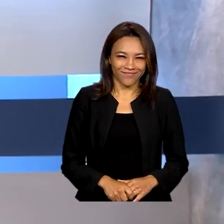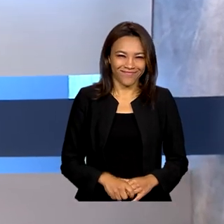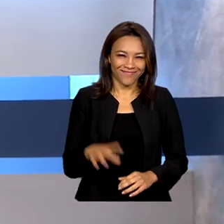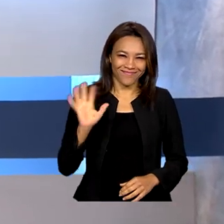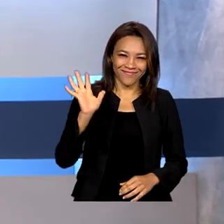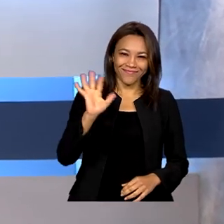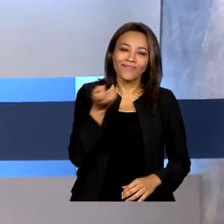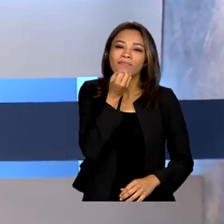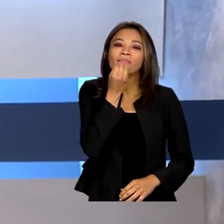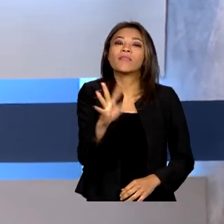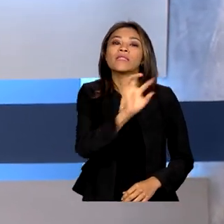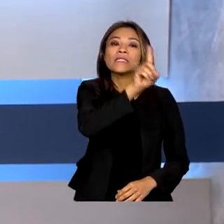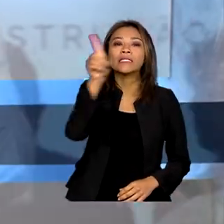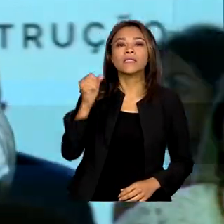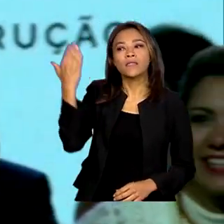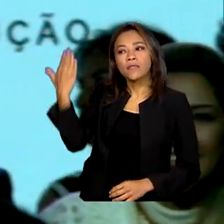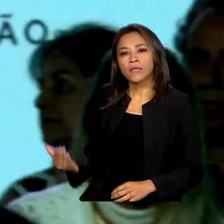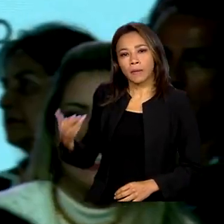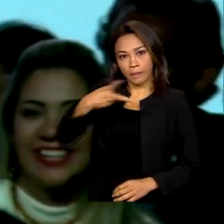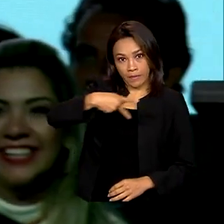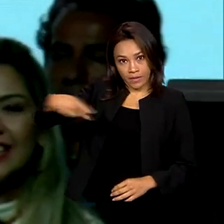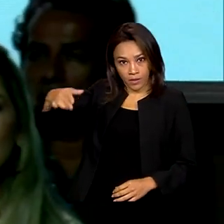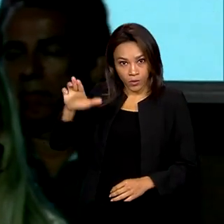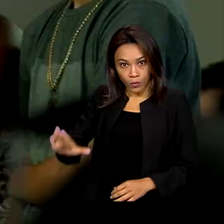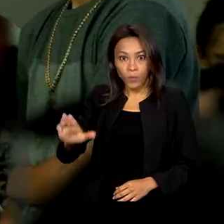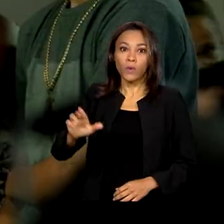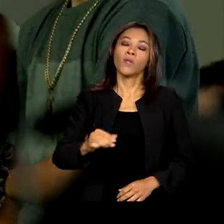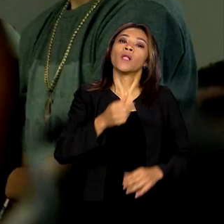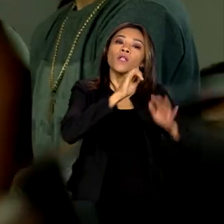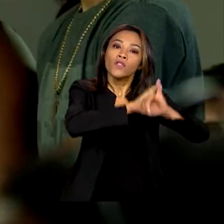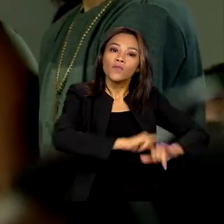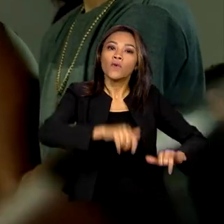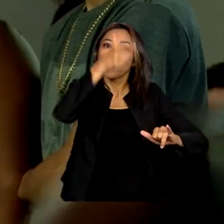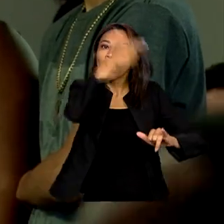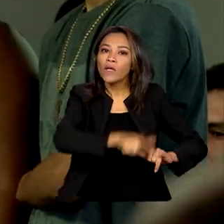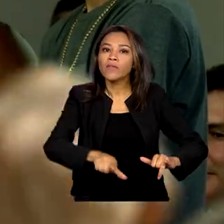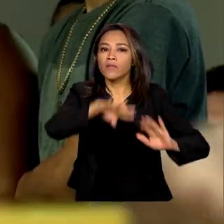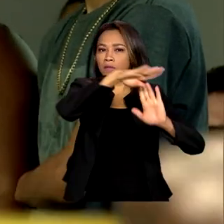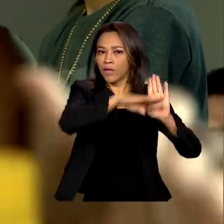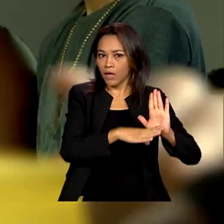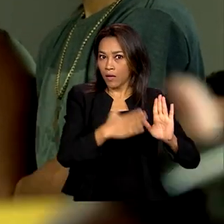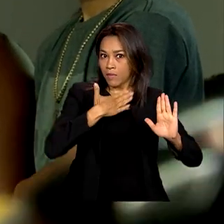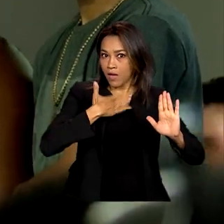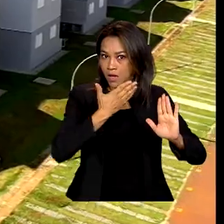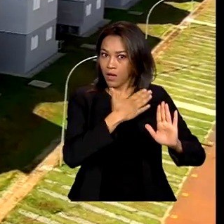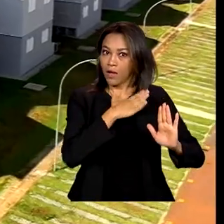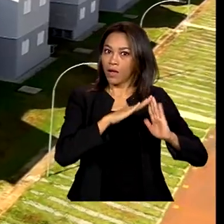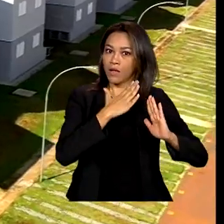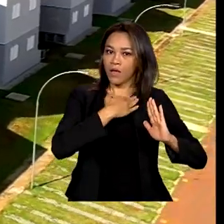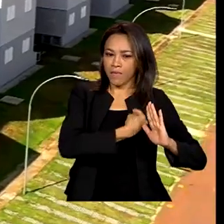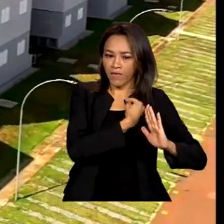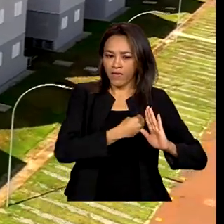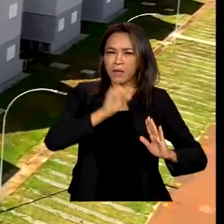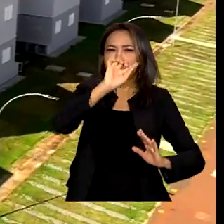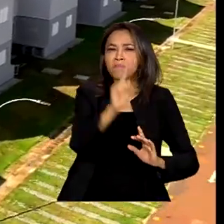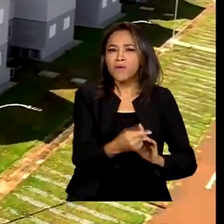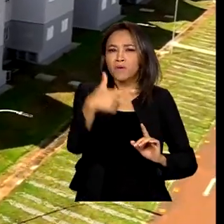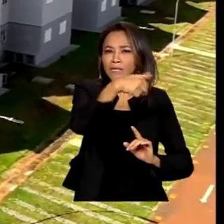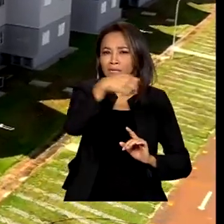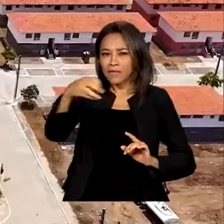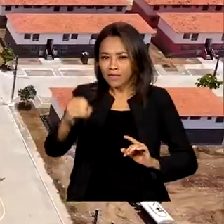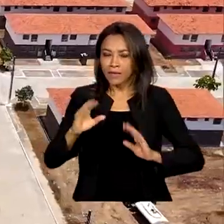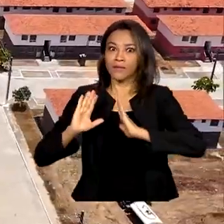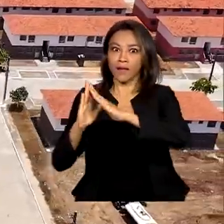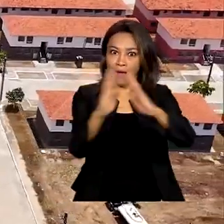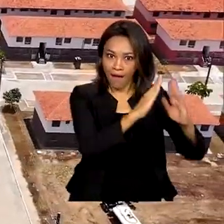Olá, bom dia! Presidente Lula relança o Minha Casa Minha Vida com a entrega de mais de 2.700 moradias.